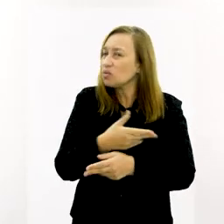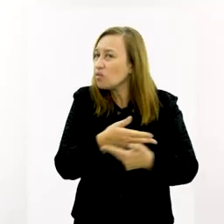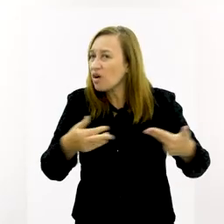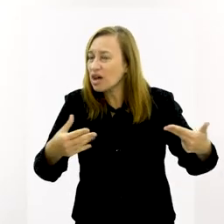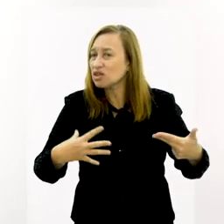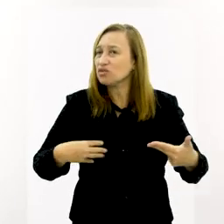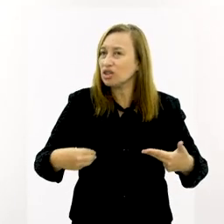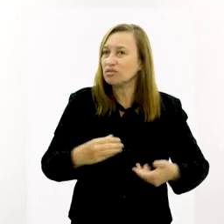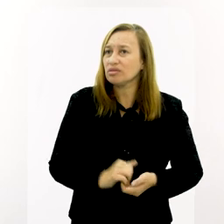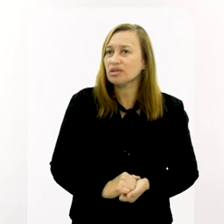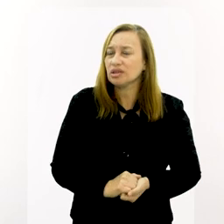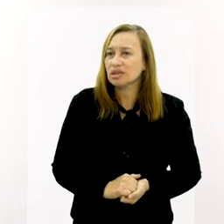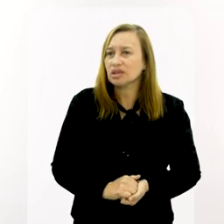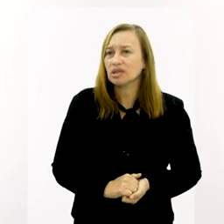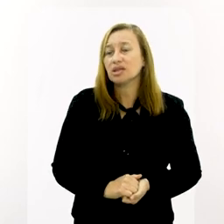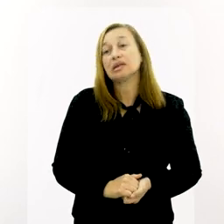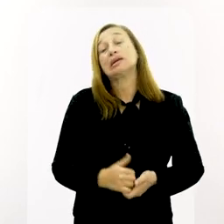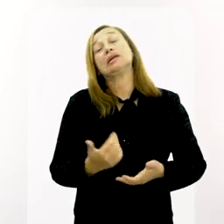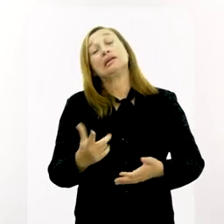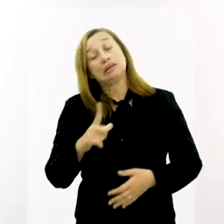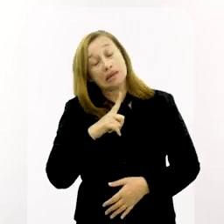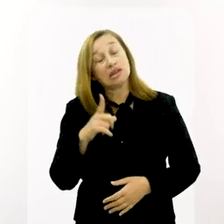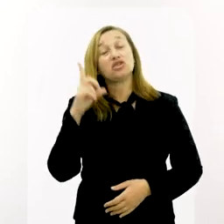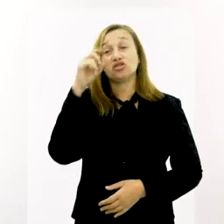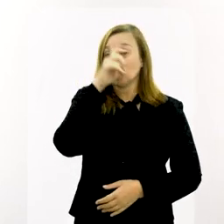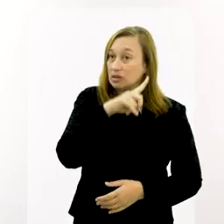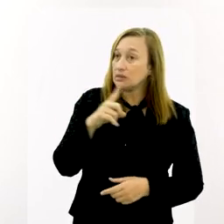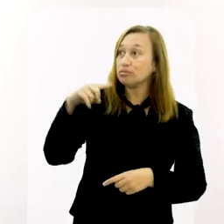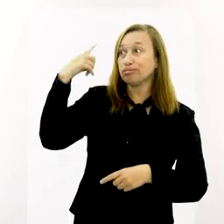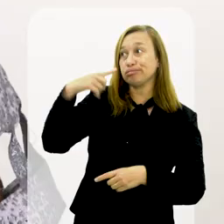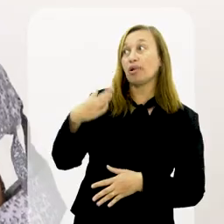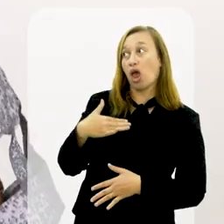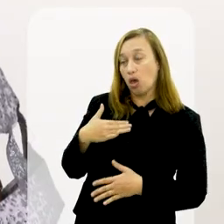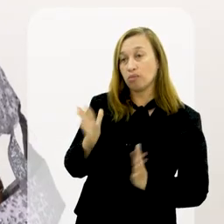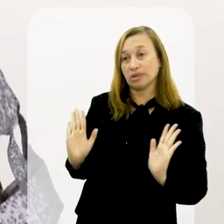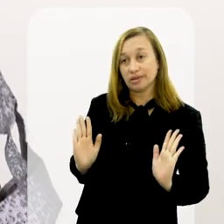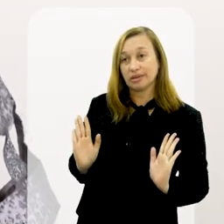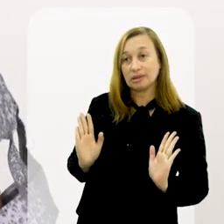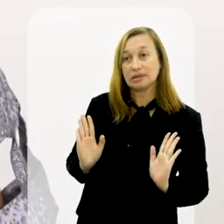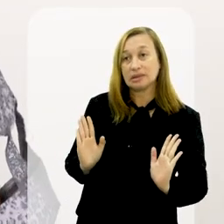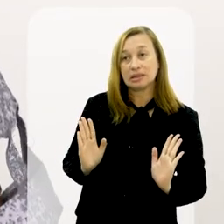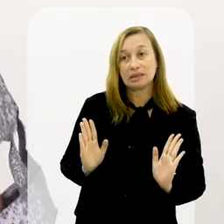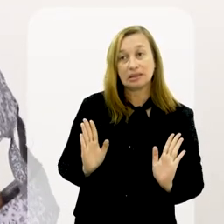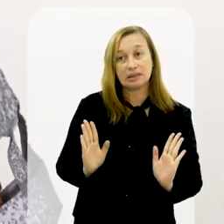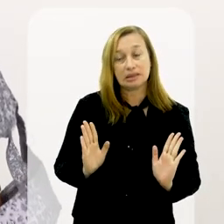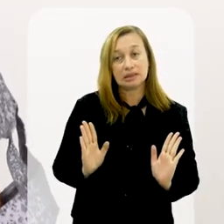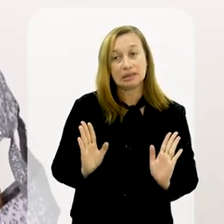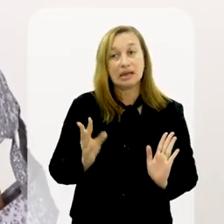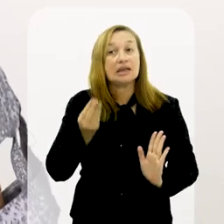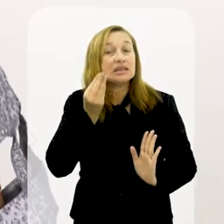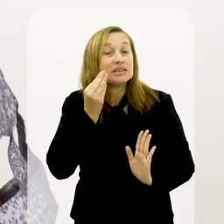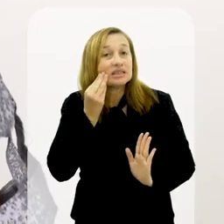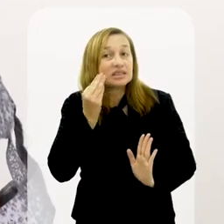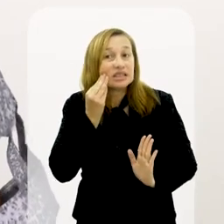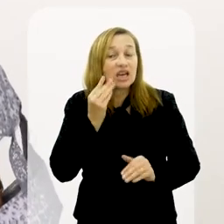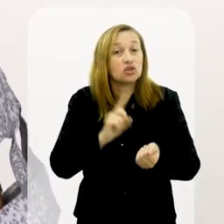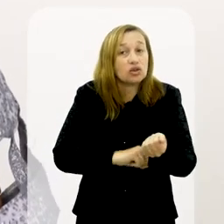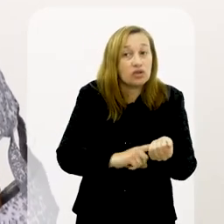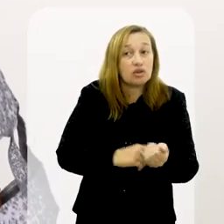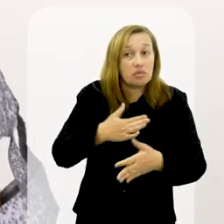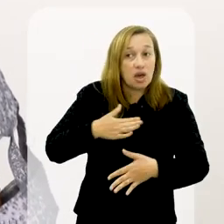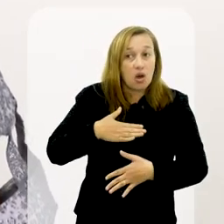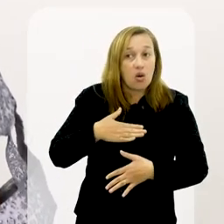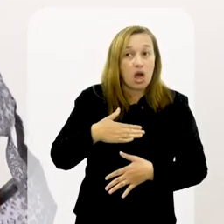feliz com esses filhos todos? Sou. Tudo bem que tem dia que eles me enlouquecem. Eles